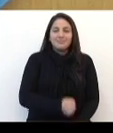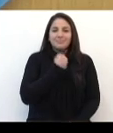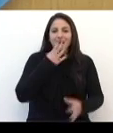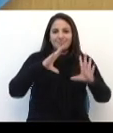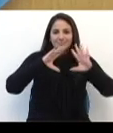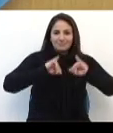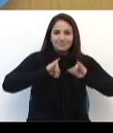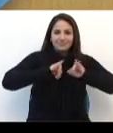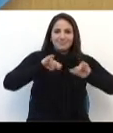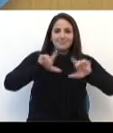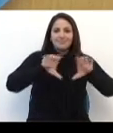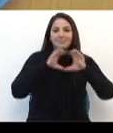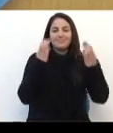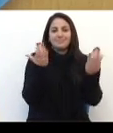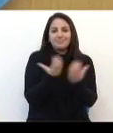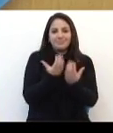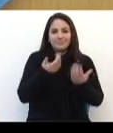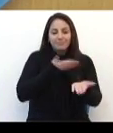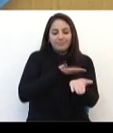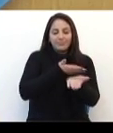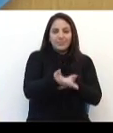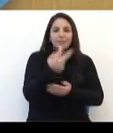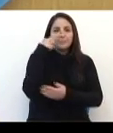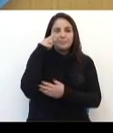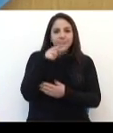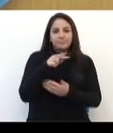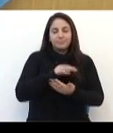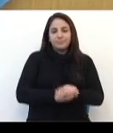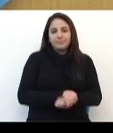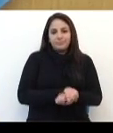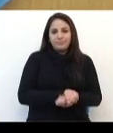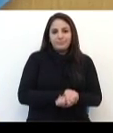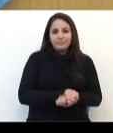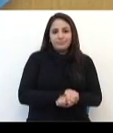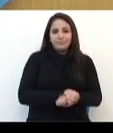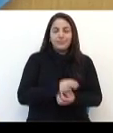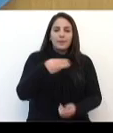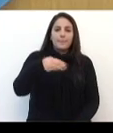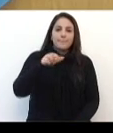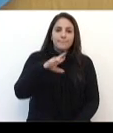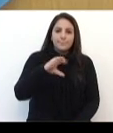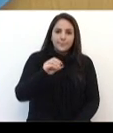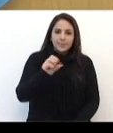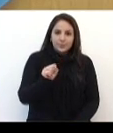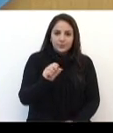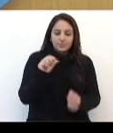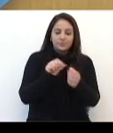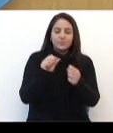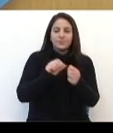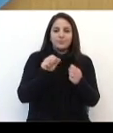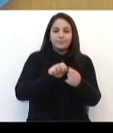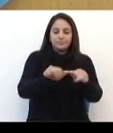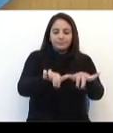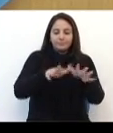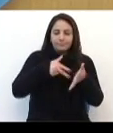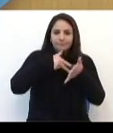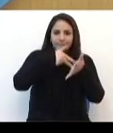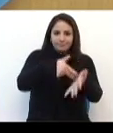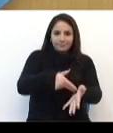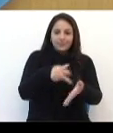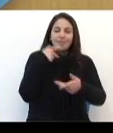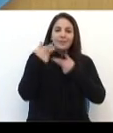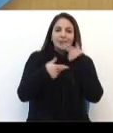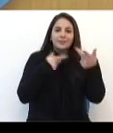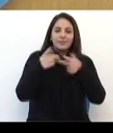Boa noite, o Jornal da Câmara está começando e você vai ver. Marcos da Silva realiza grande expediente